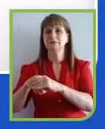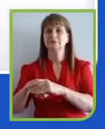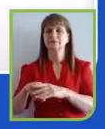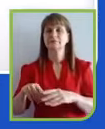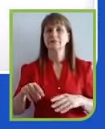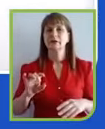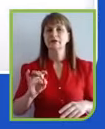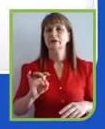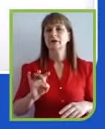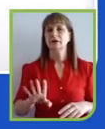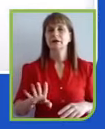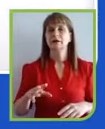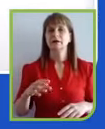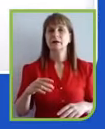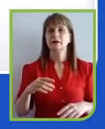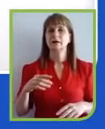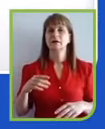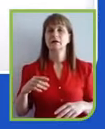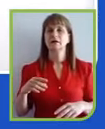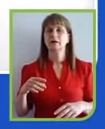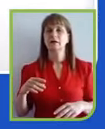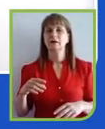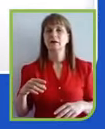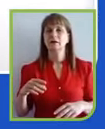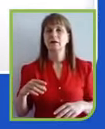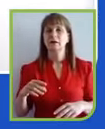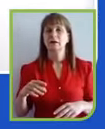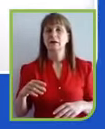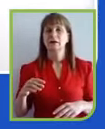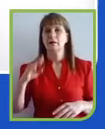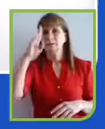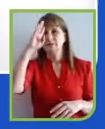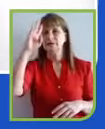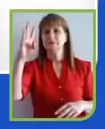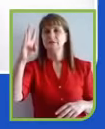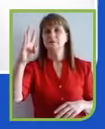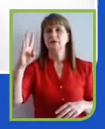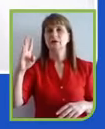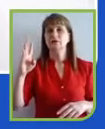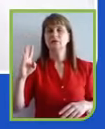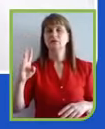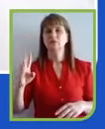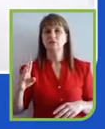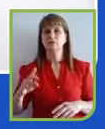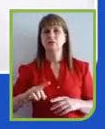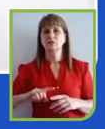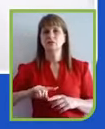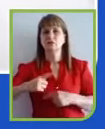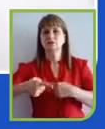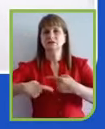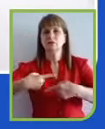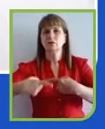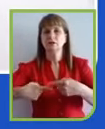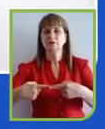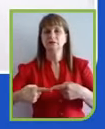consequências da quarentena imposta em várias partes do mundo foi a redução de gás de efeito estufa, não só pela